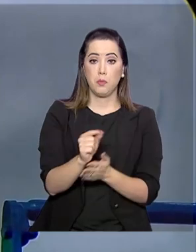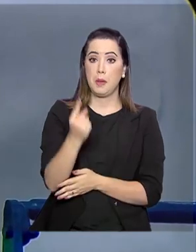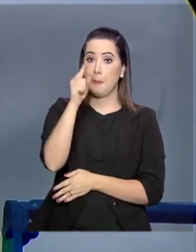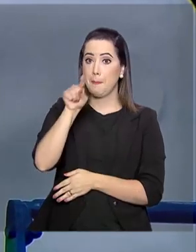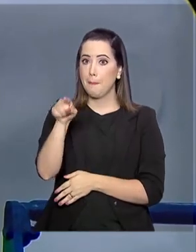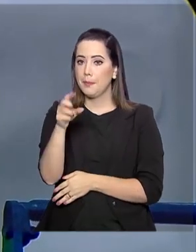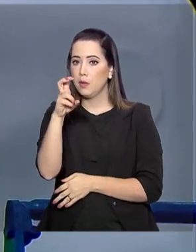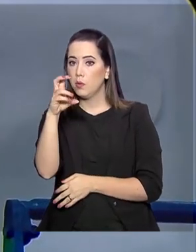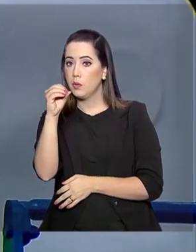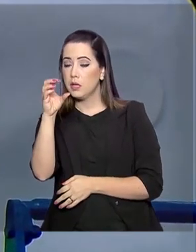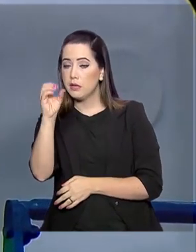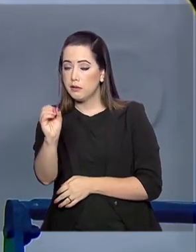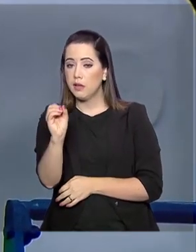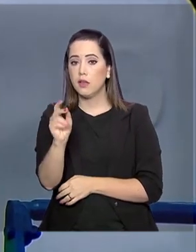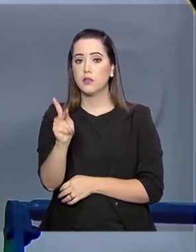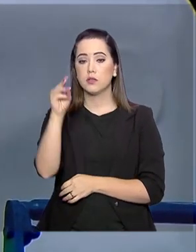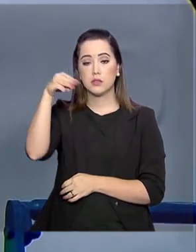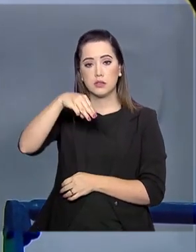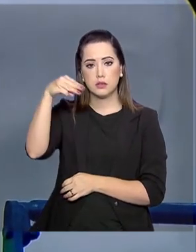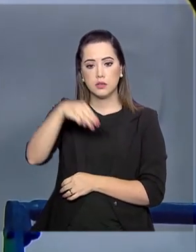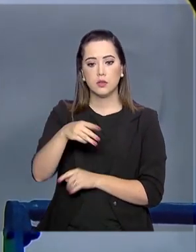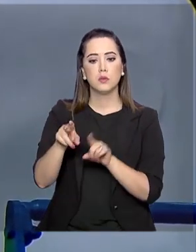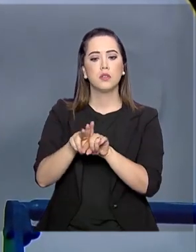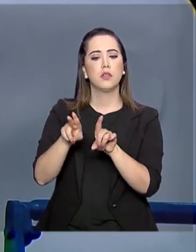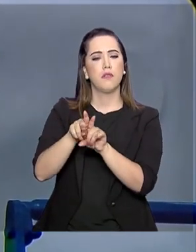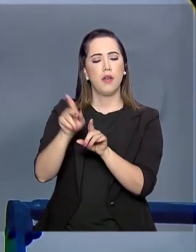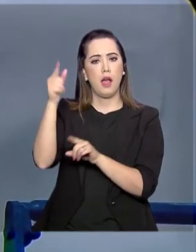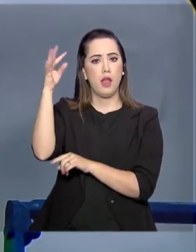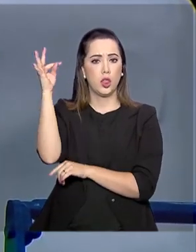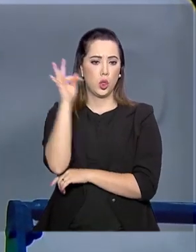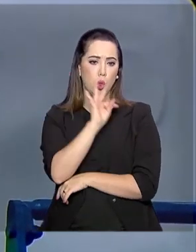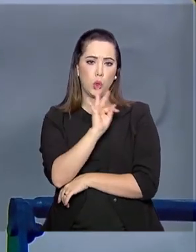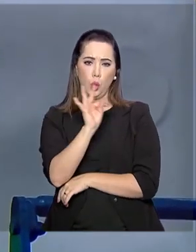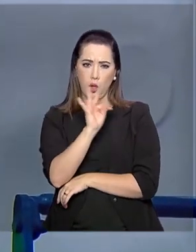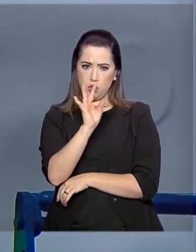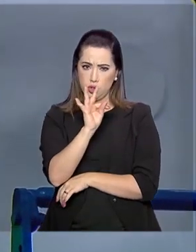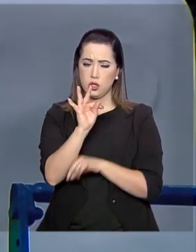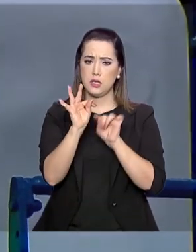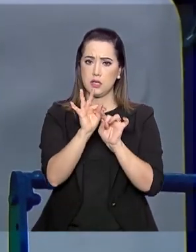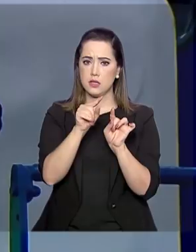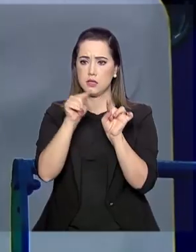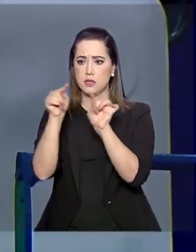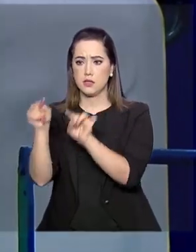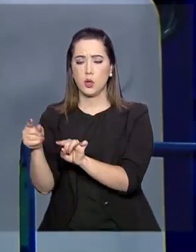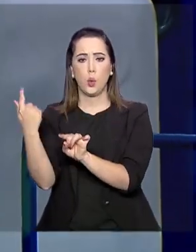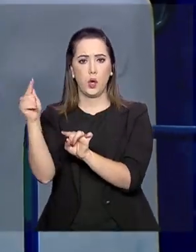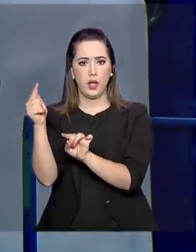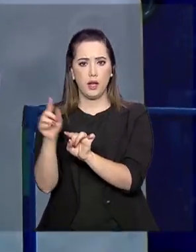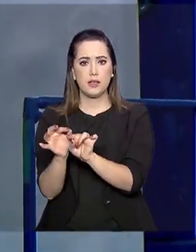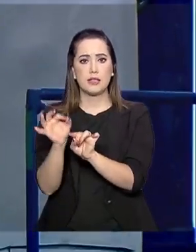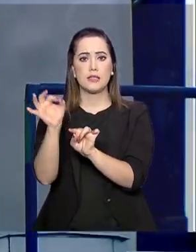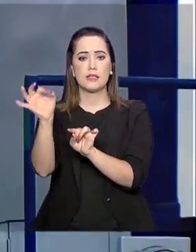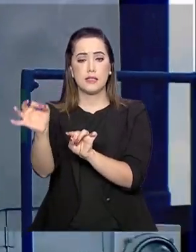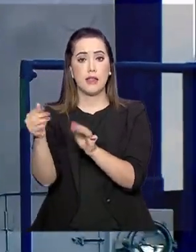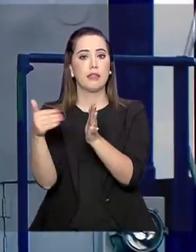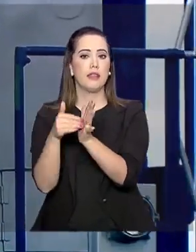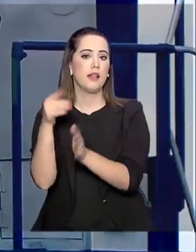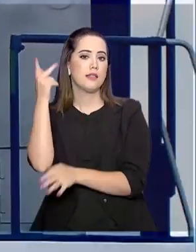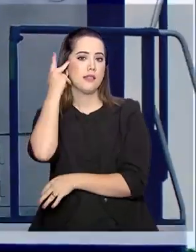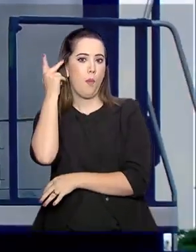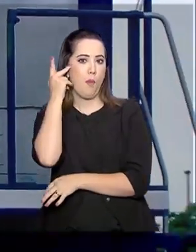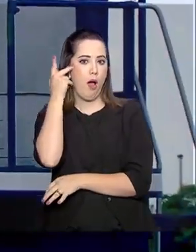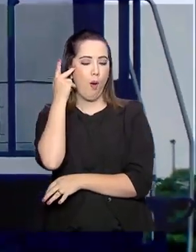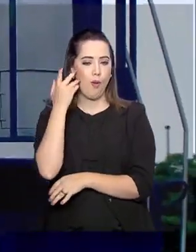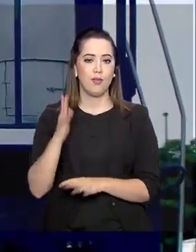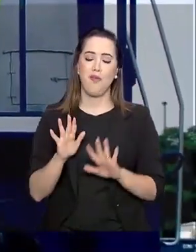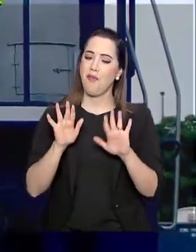que vai desde Porto Nacional, em Tocantins, passa aqui por Anápolis e segue até a Estrela do Oeste, em São Paulo. Quando